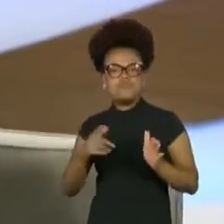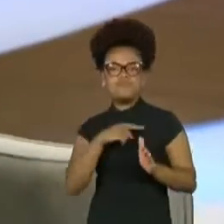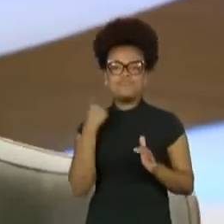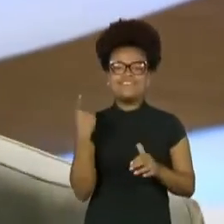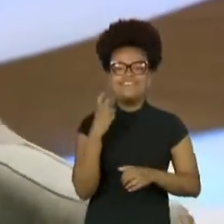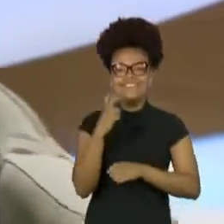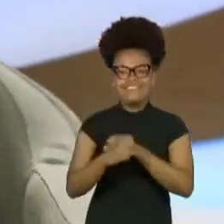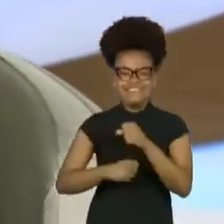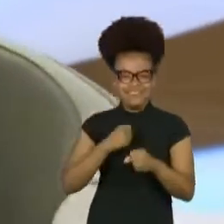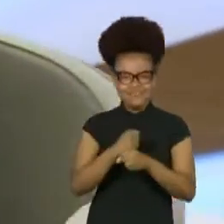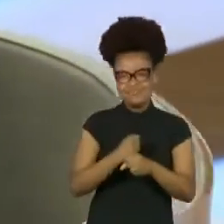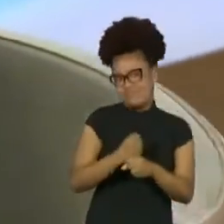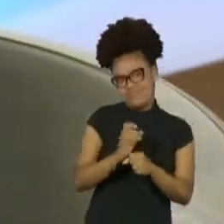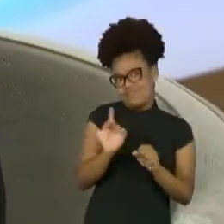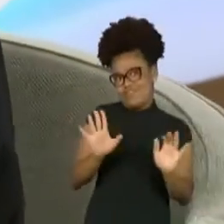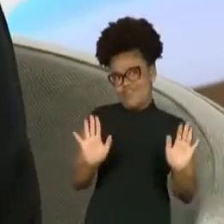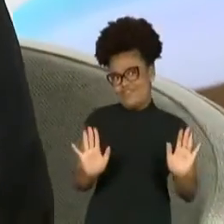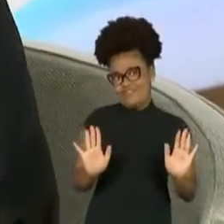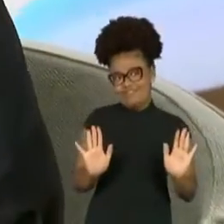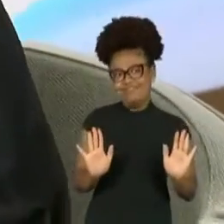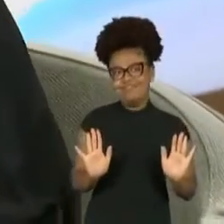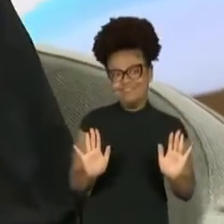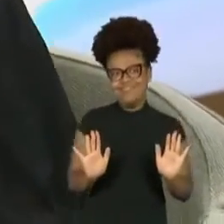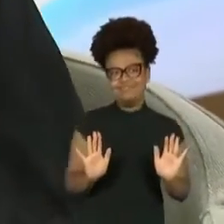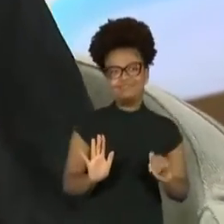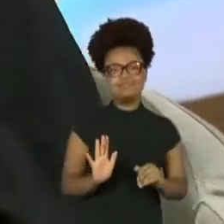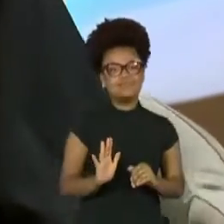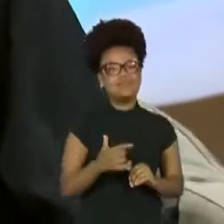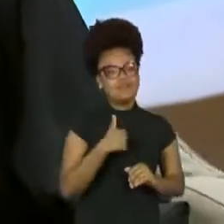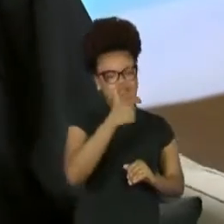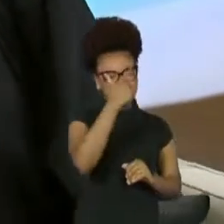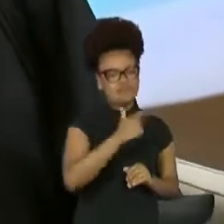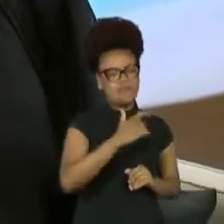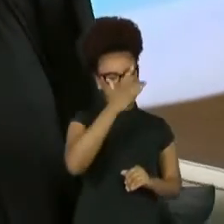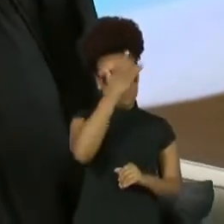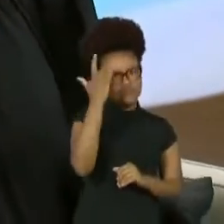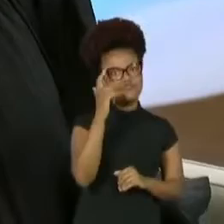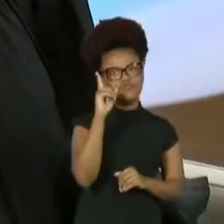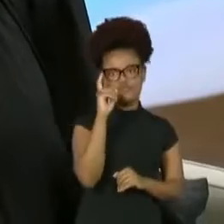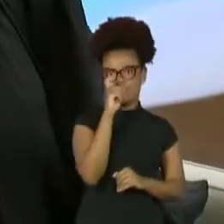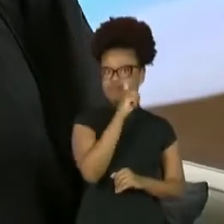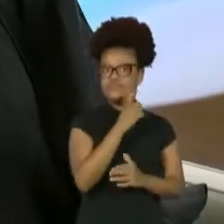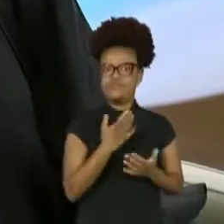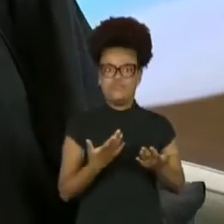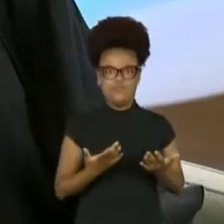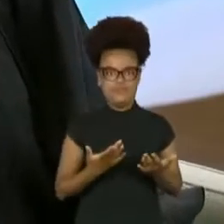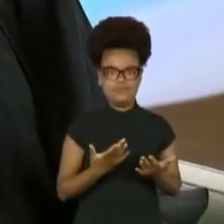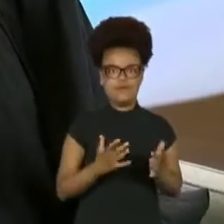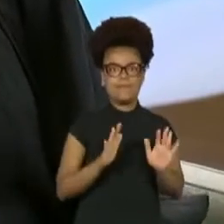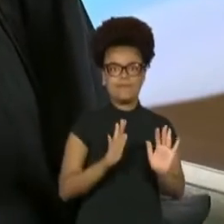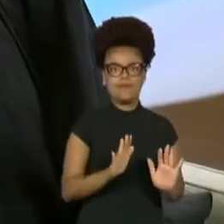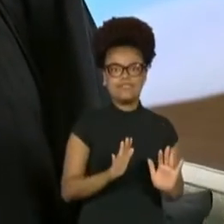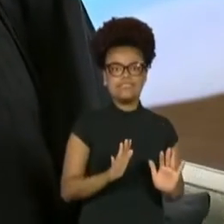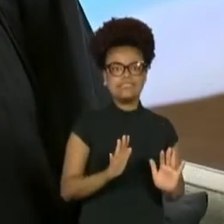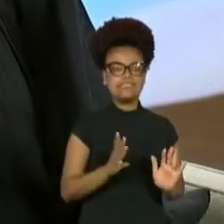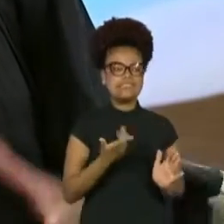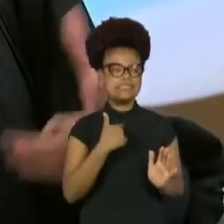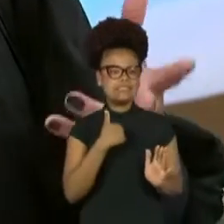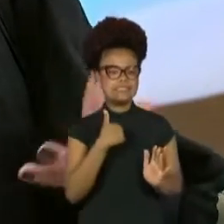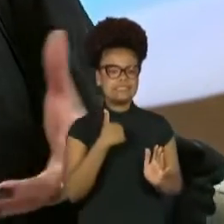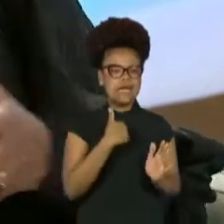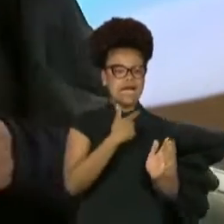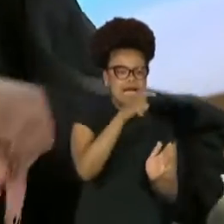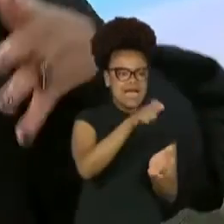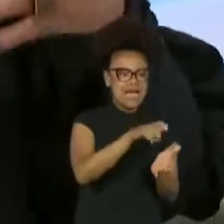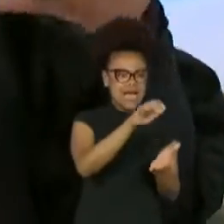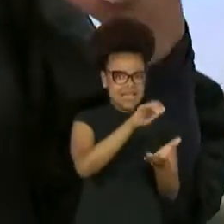mas você sabe, eu não sou uma pessoa difícil. O problema é você casada com um ator é diferente. Mas